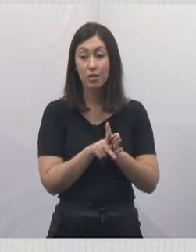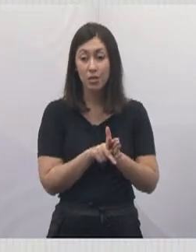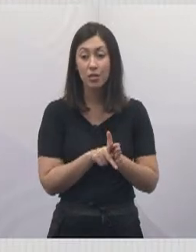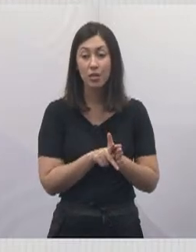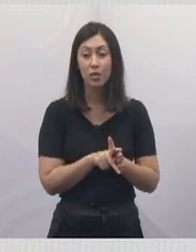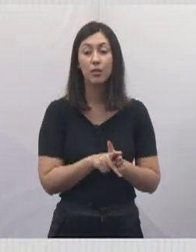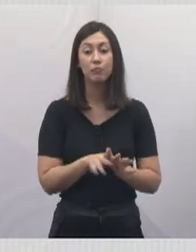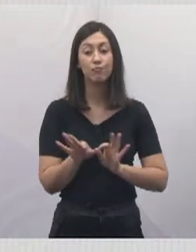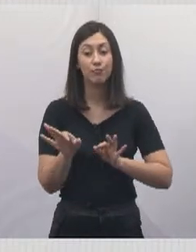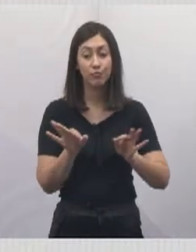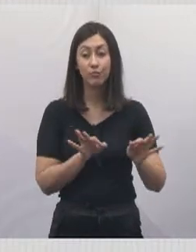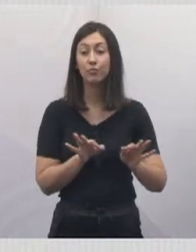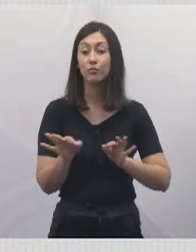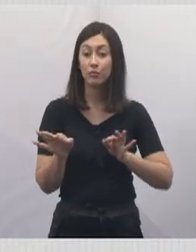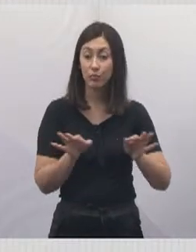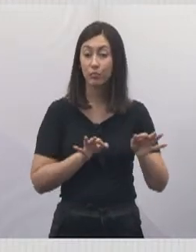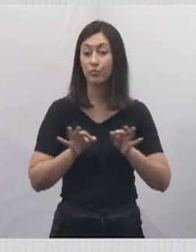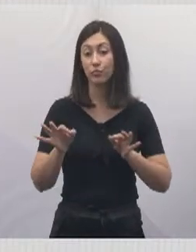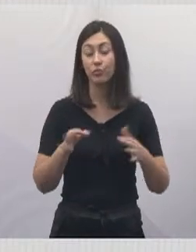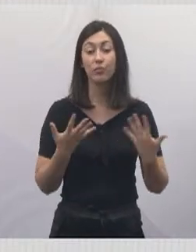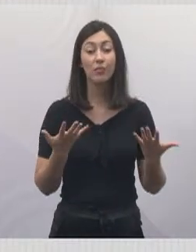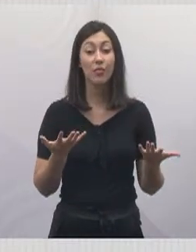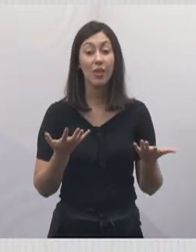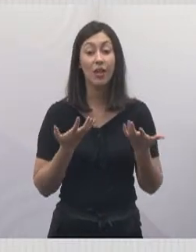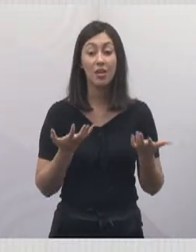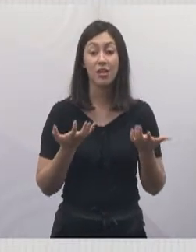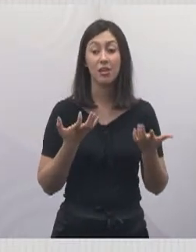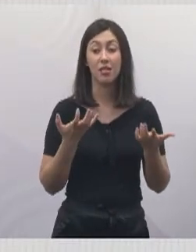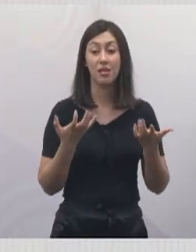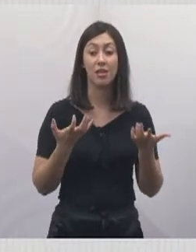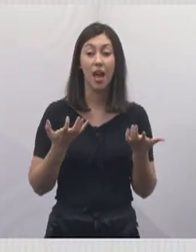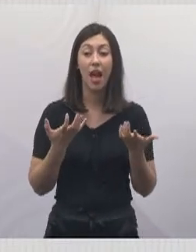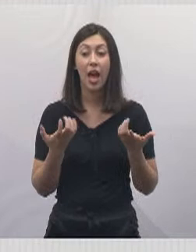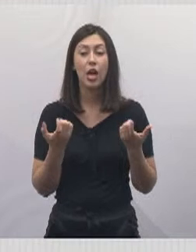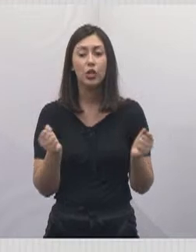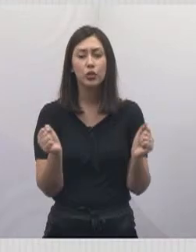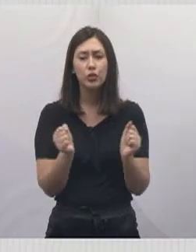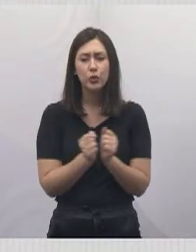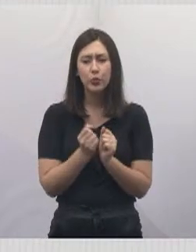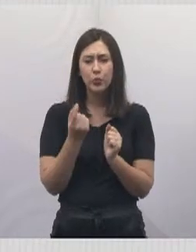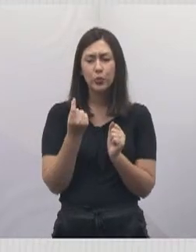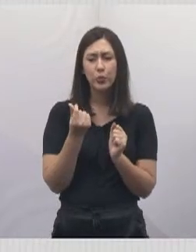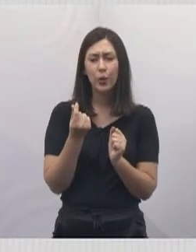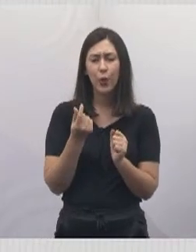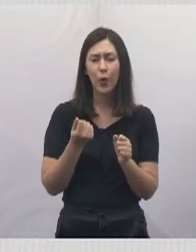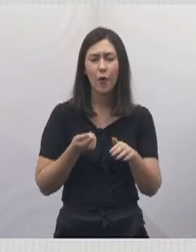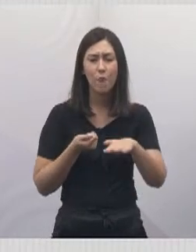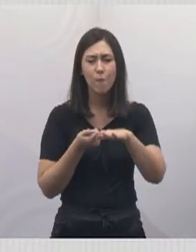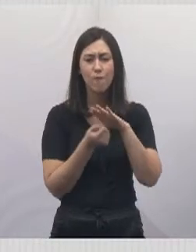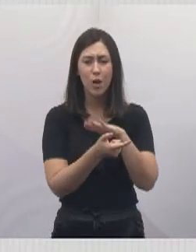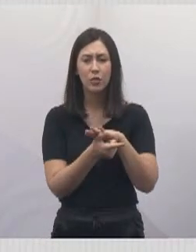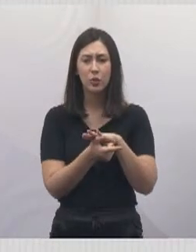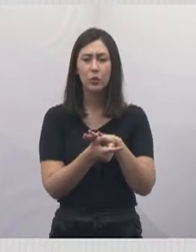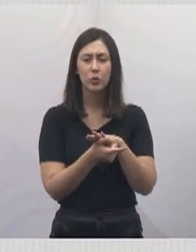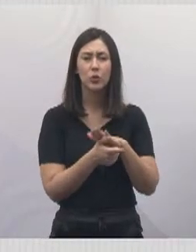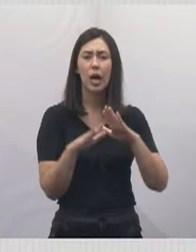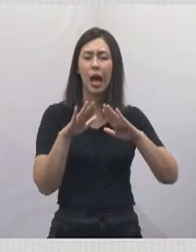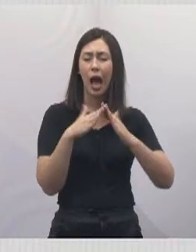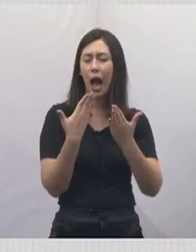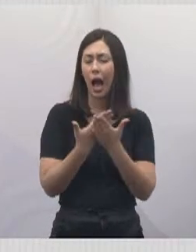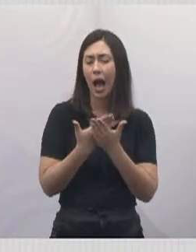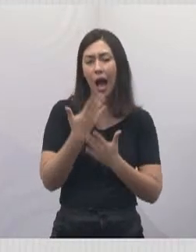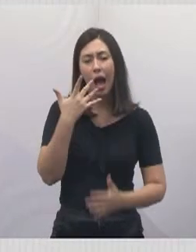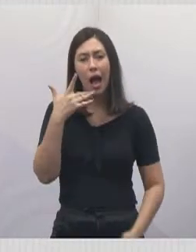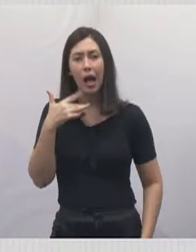belo projeto, que busca realmente, por meio de todos os investimentos que vêm para a educação, colocar essas creches para